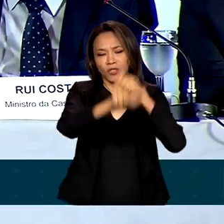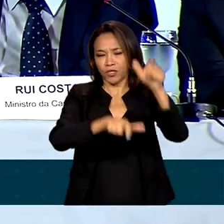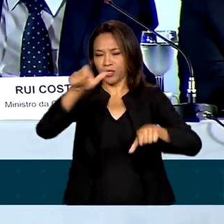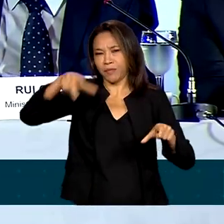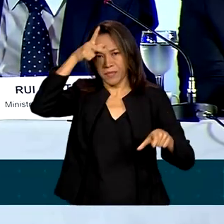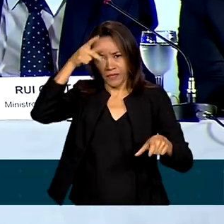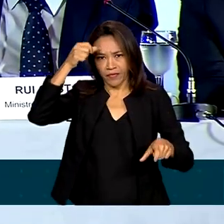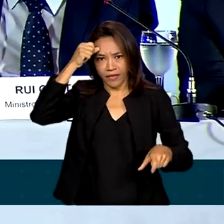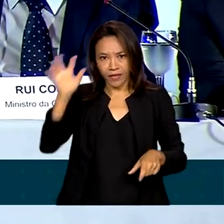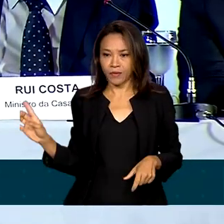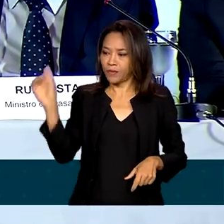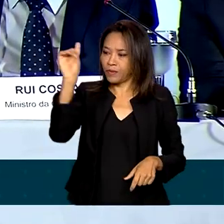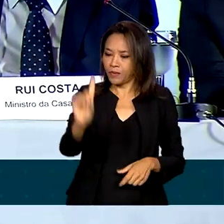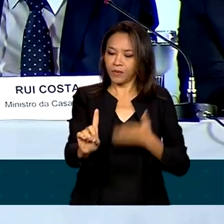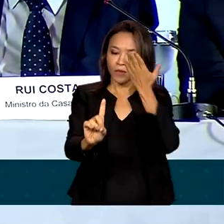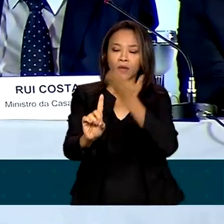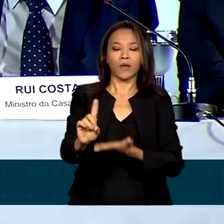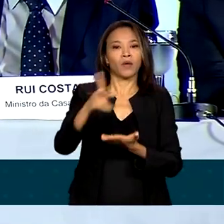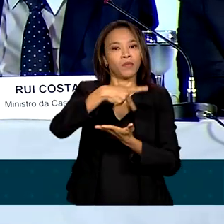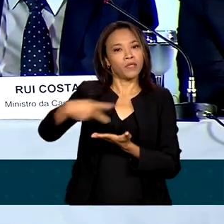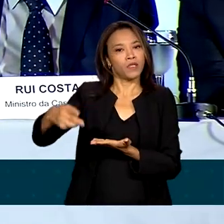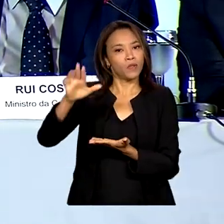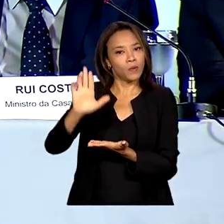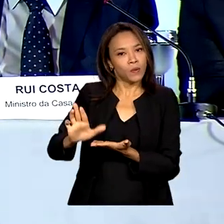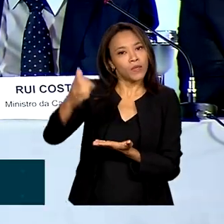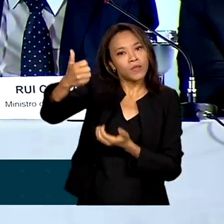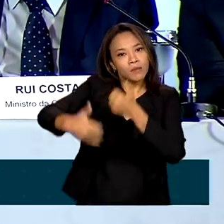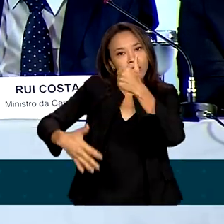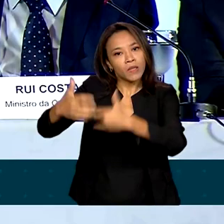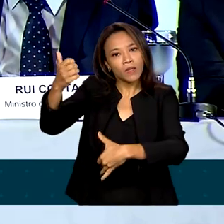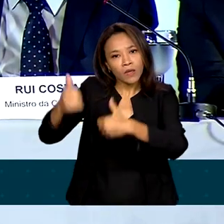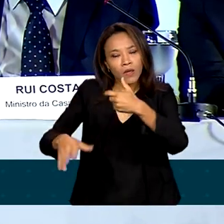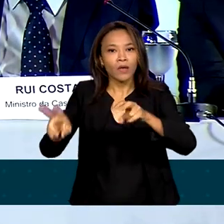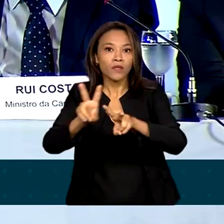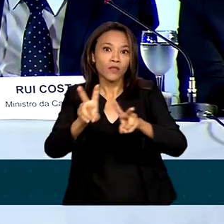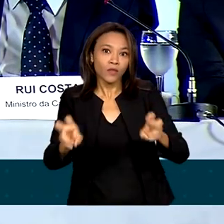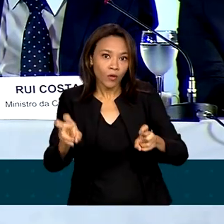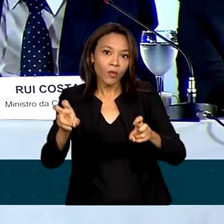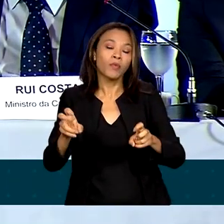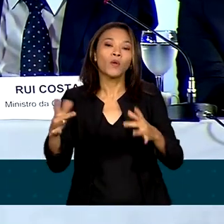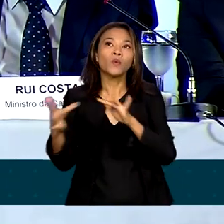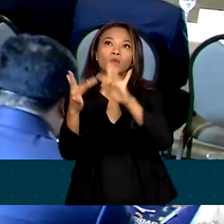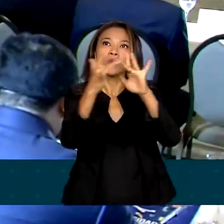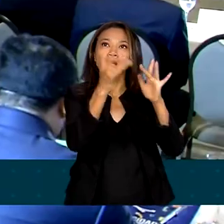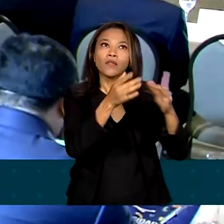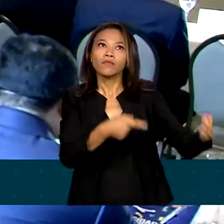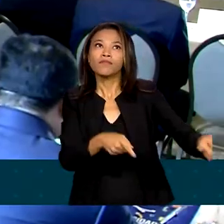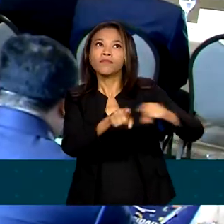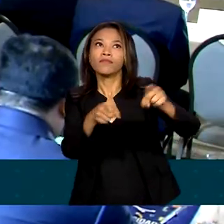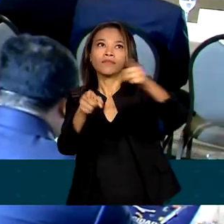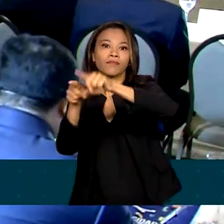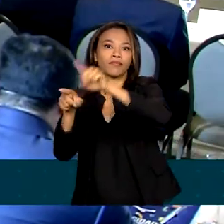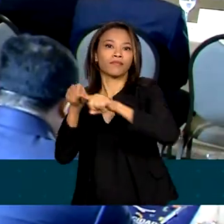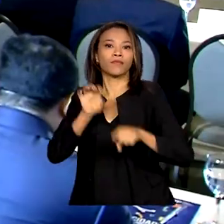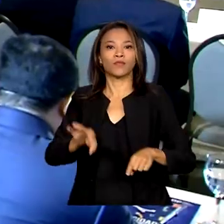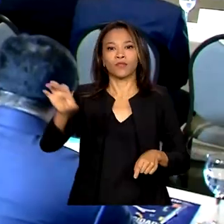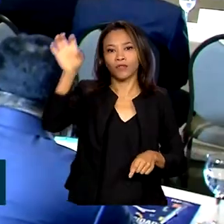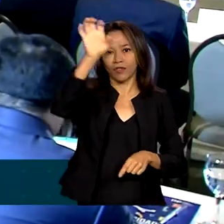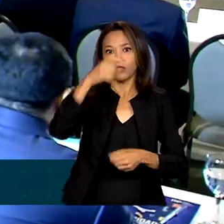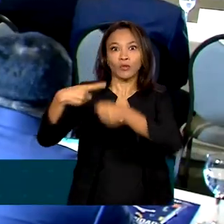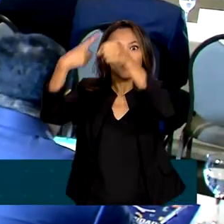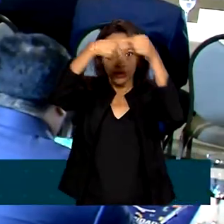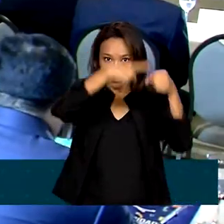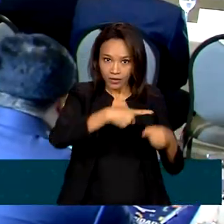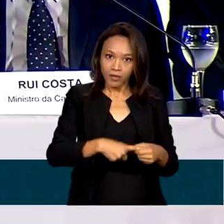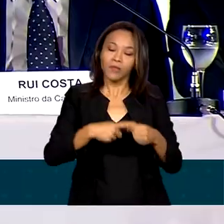presidente Luiz Inácio Lula da Silva destacou a volta das relações federativas no Brasil e a importância do trabalho